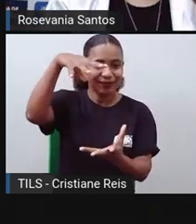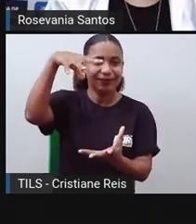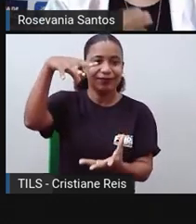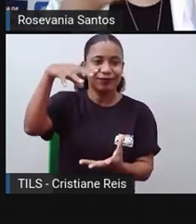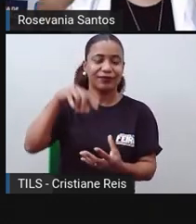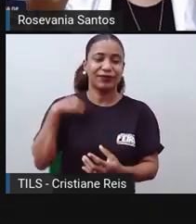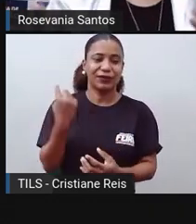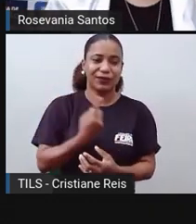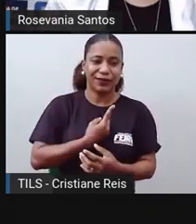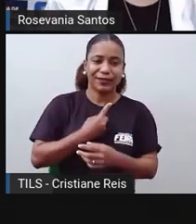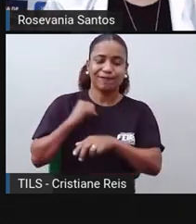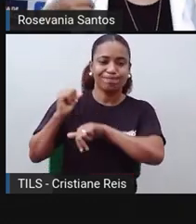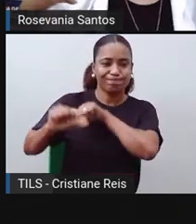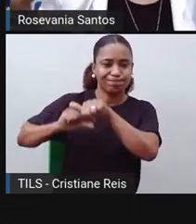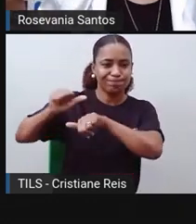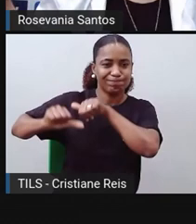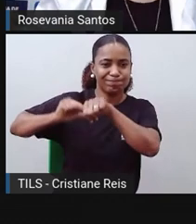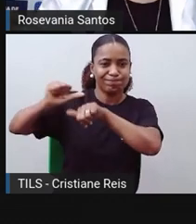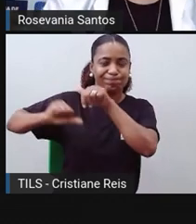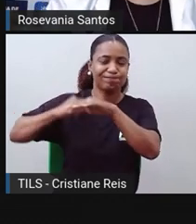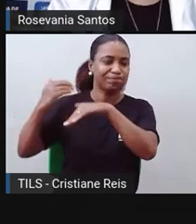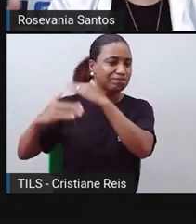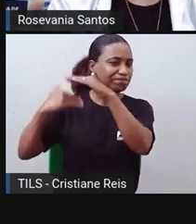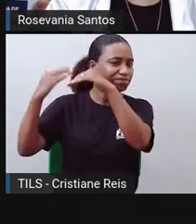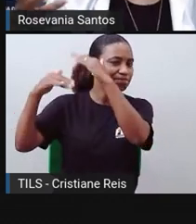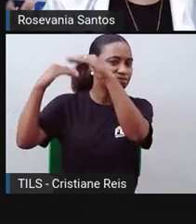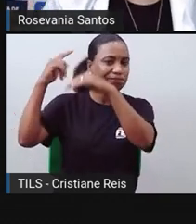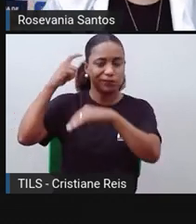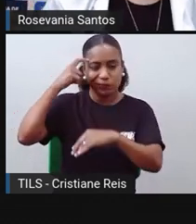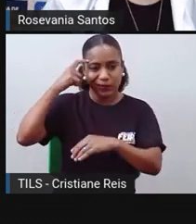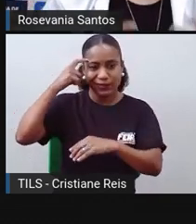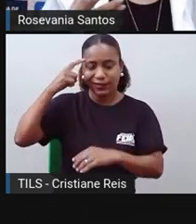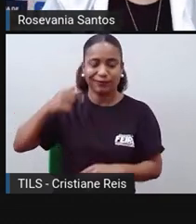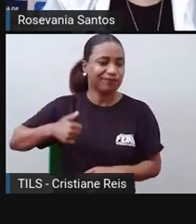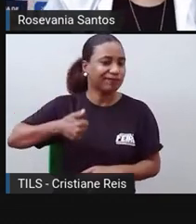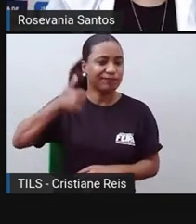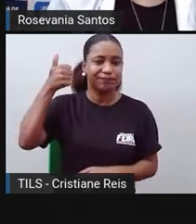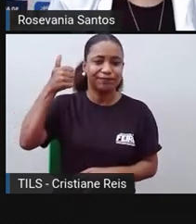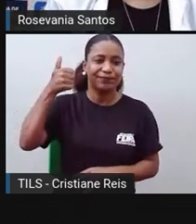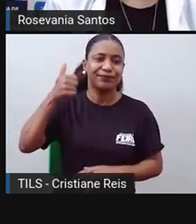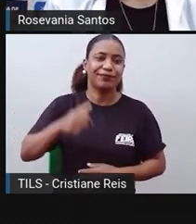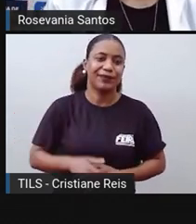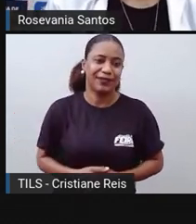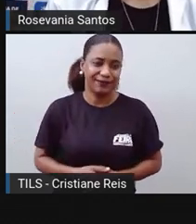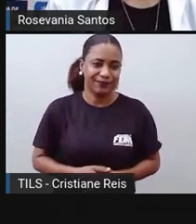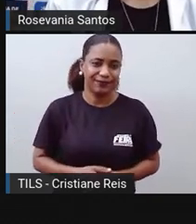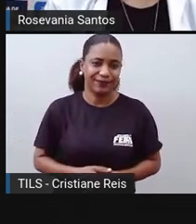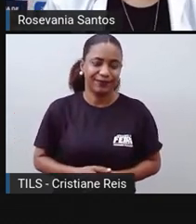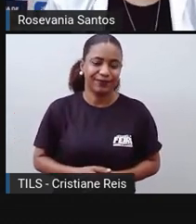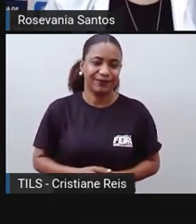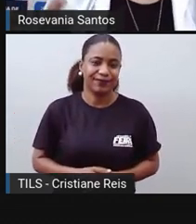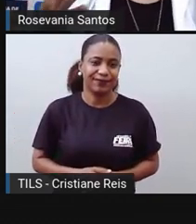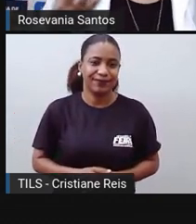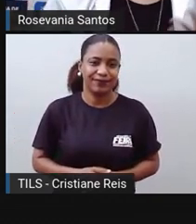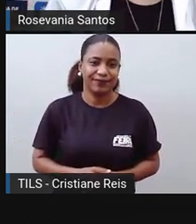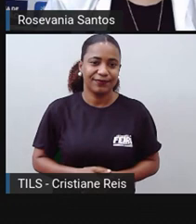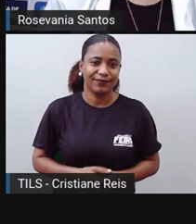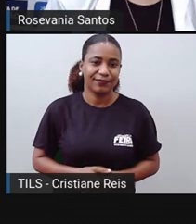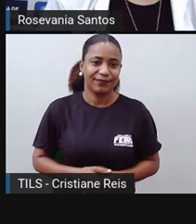vamos dizer assim, dando a volta por cima, sempre tentando buscar a melhor saída ali daquelas coisas que acontecem.